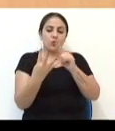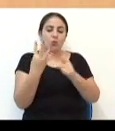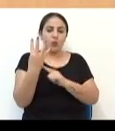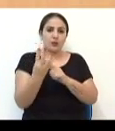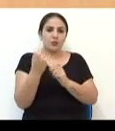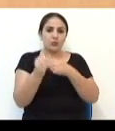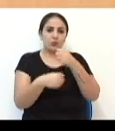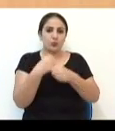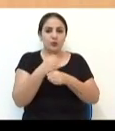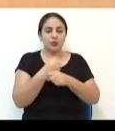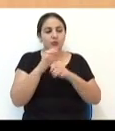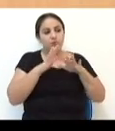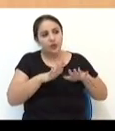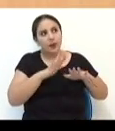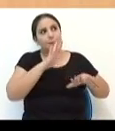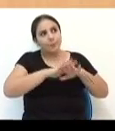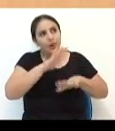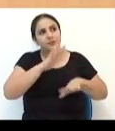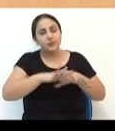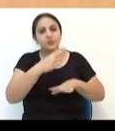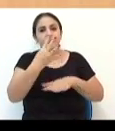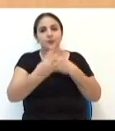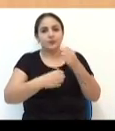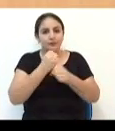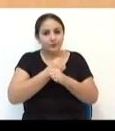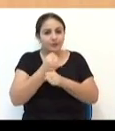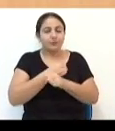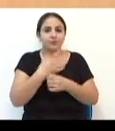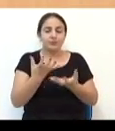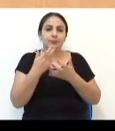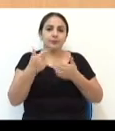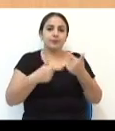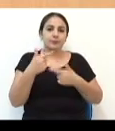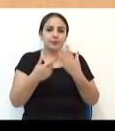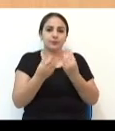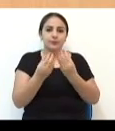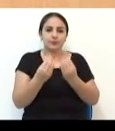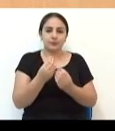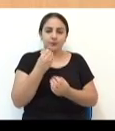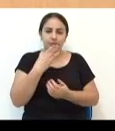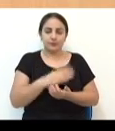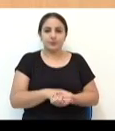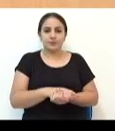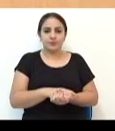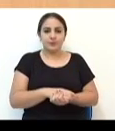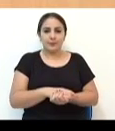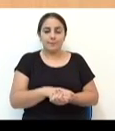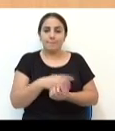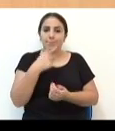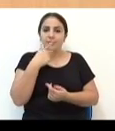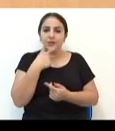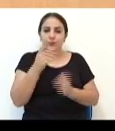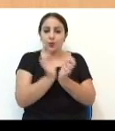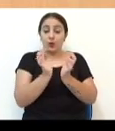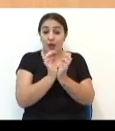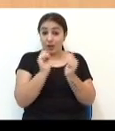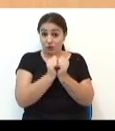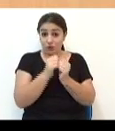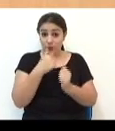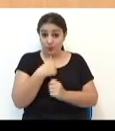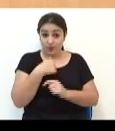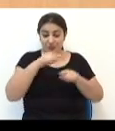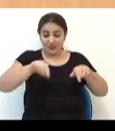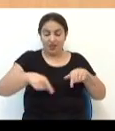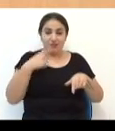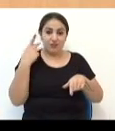quatro anos, a gente quer ficar mais quatro anos, né? E quer trabalhar bastante mesmo. E eu digo pros meus colegas ali, que vão estar comigo